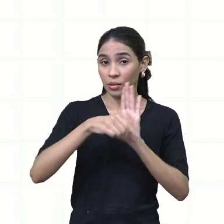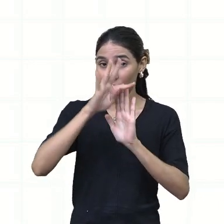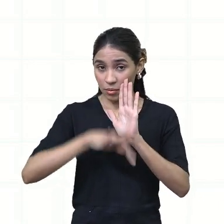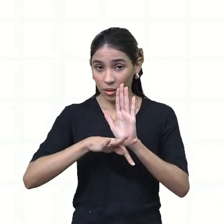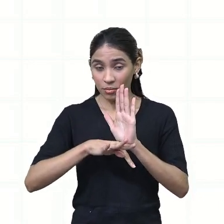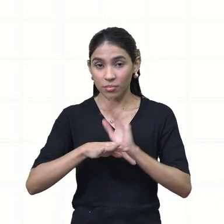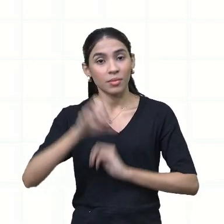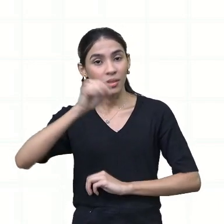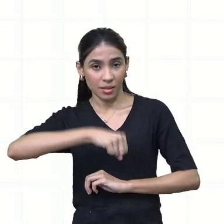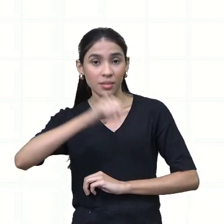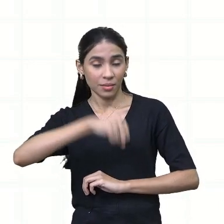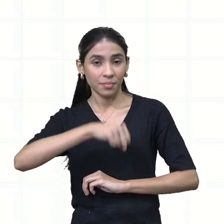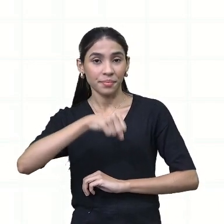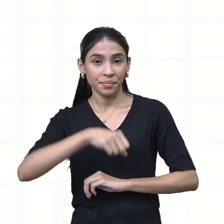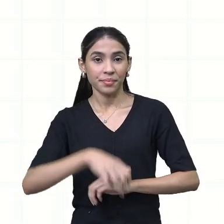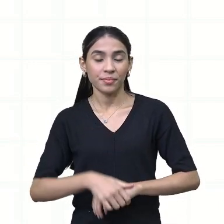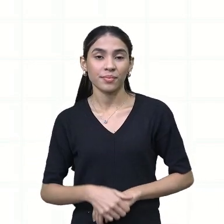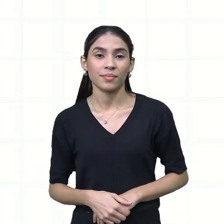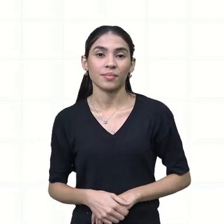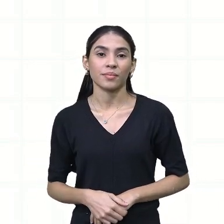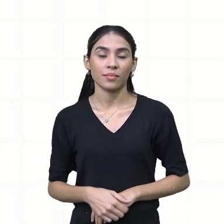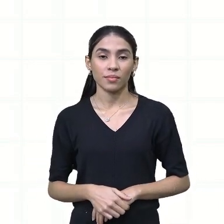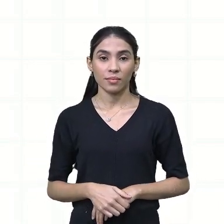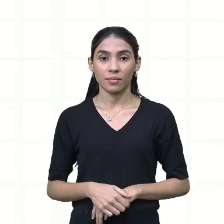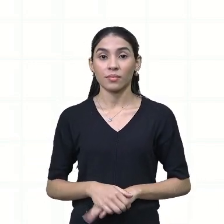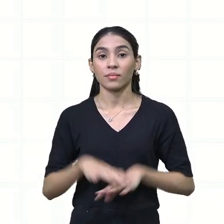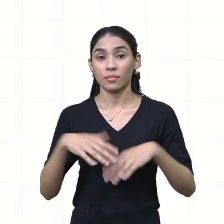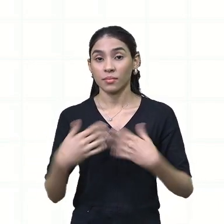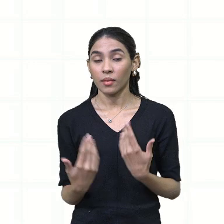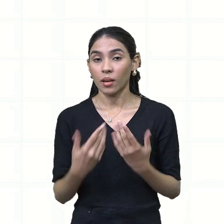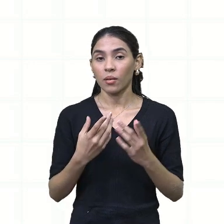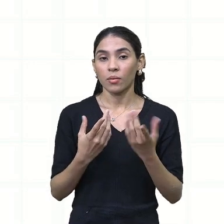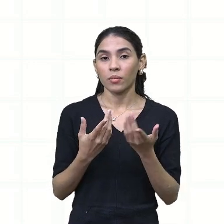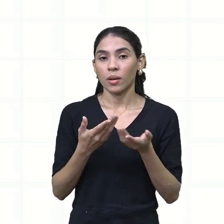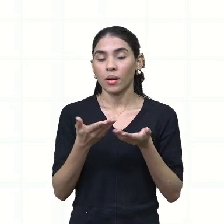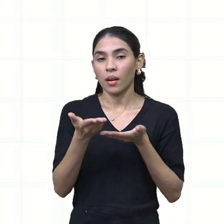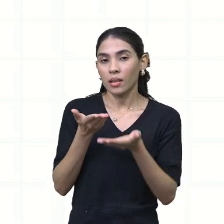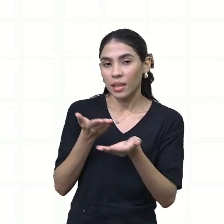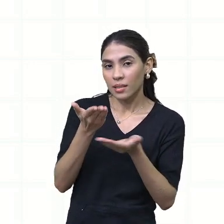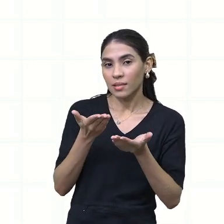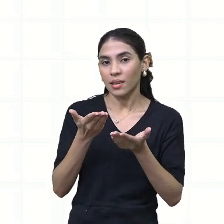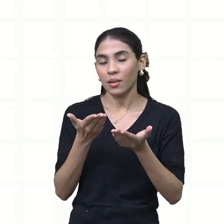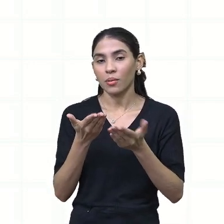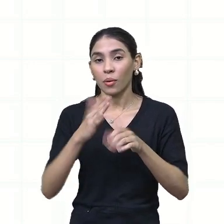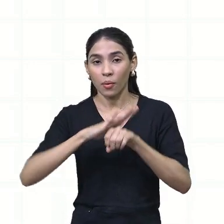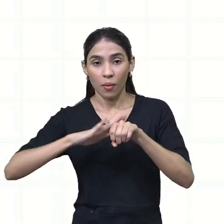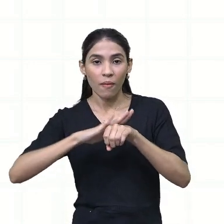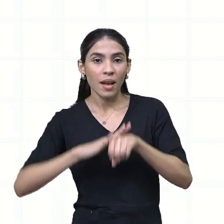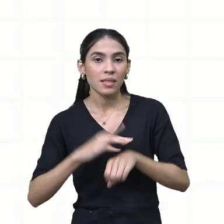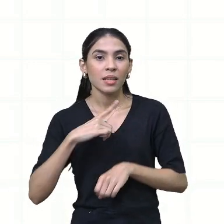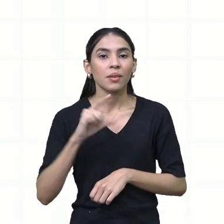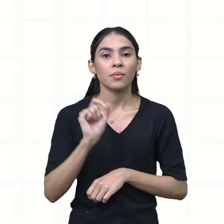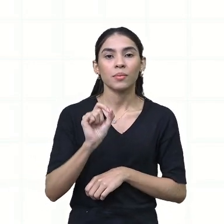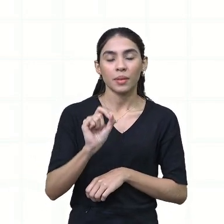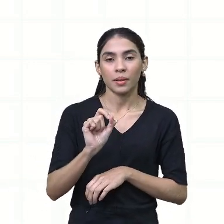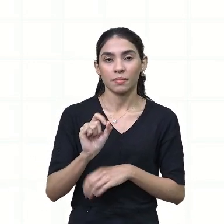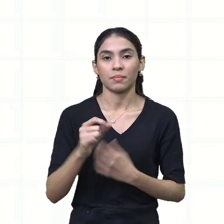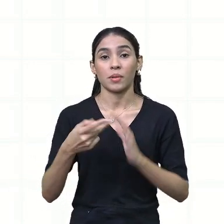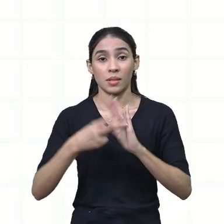Sim, é considerado um gênero textual. E esse diálogo, ele tem o quê? Um